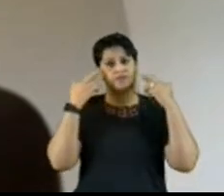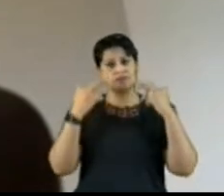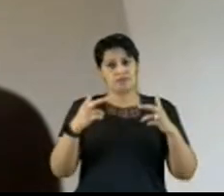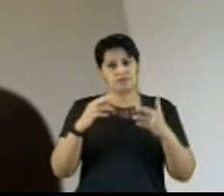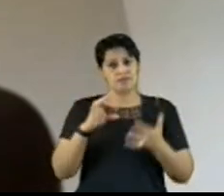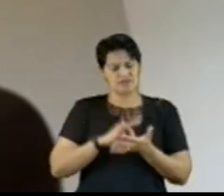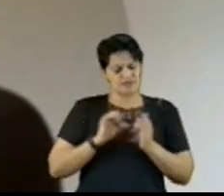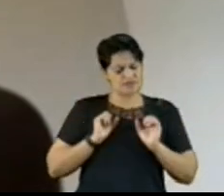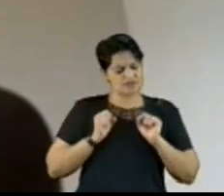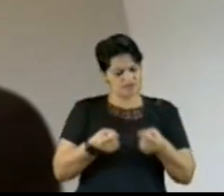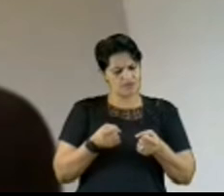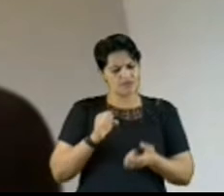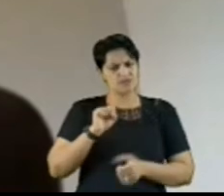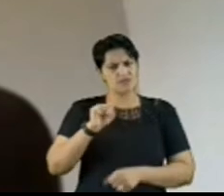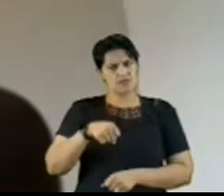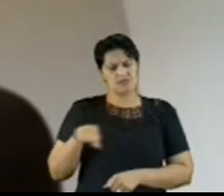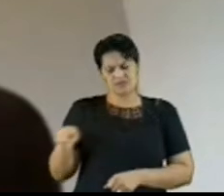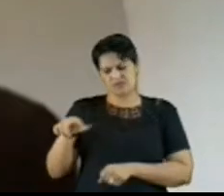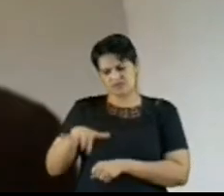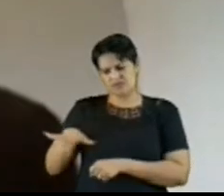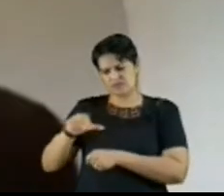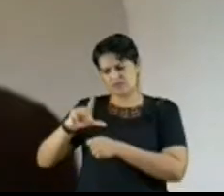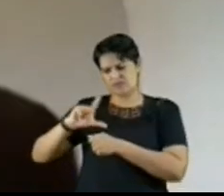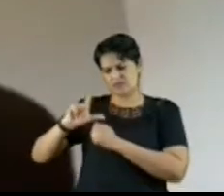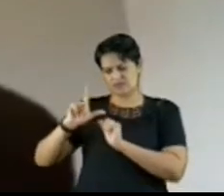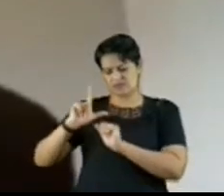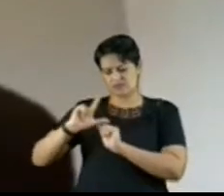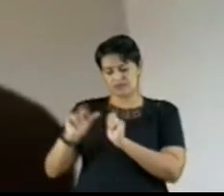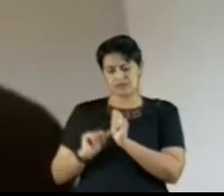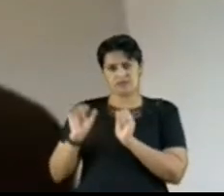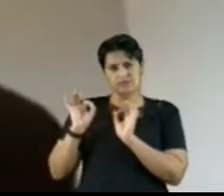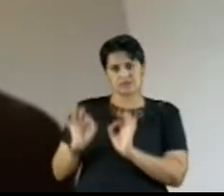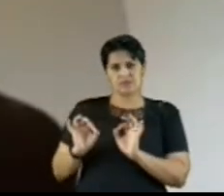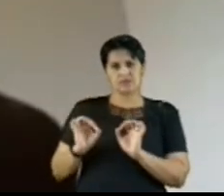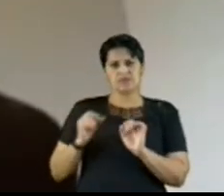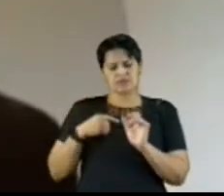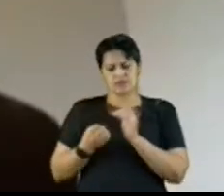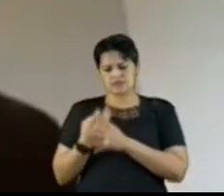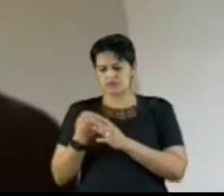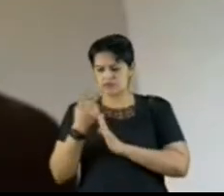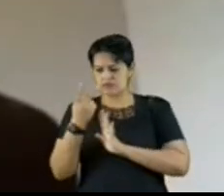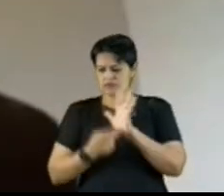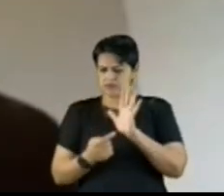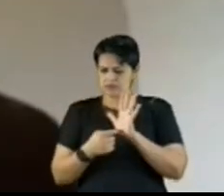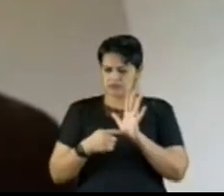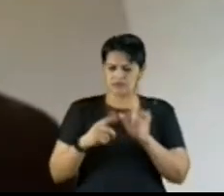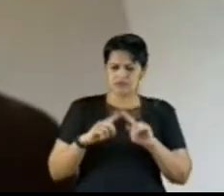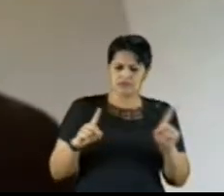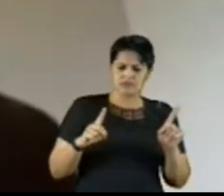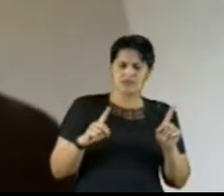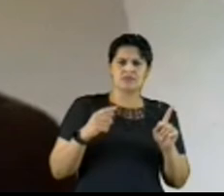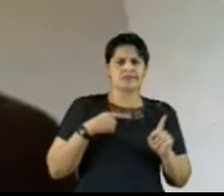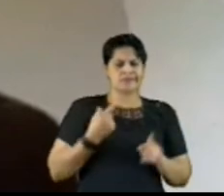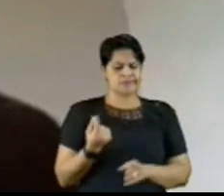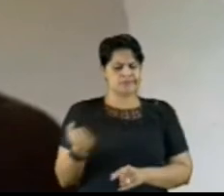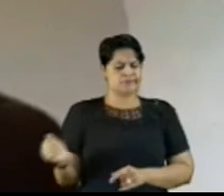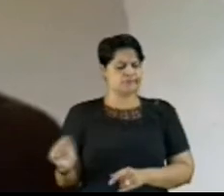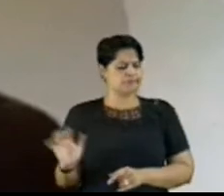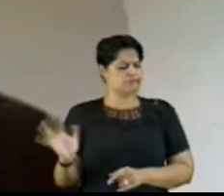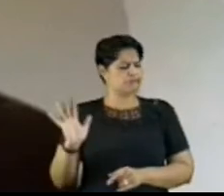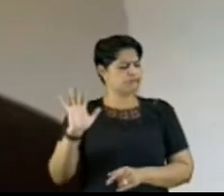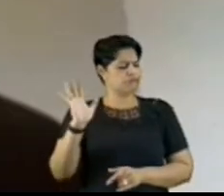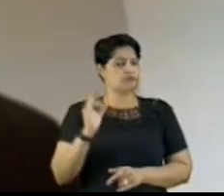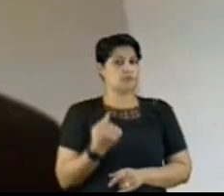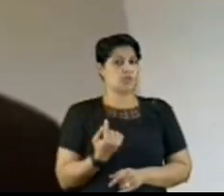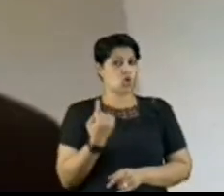esforço que foi feito pela Anatel de esboço de rascunhos de projetos associados às cifras que ultrapassam um bilhão de